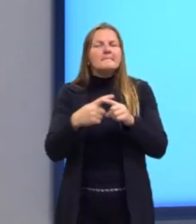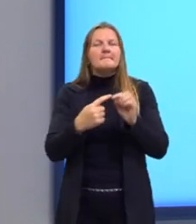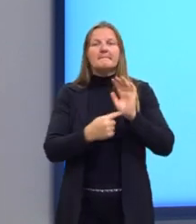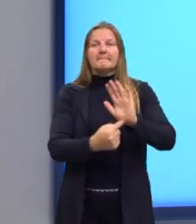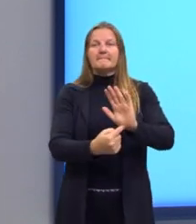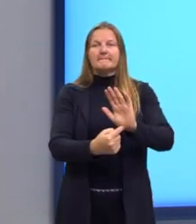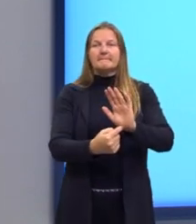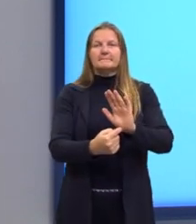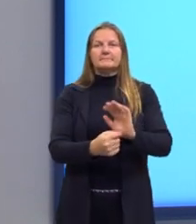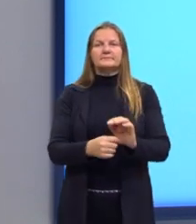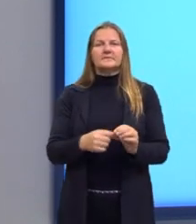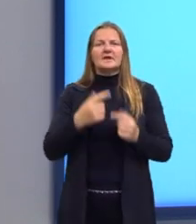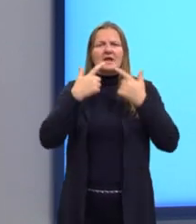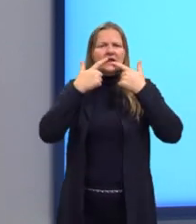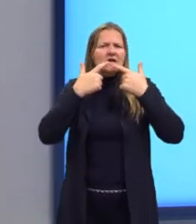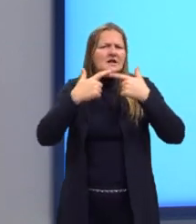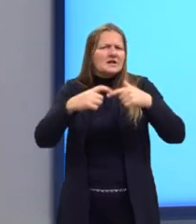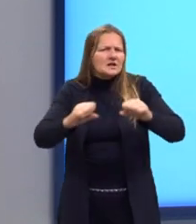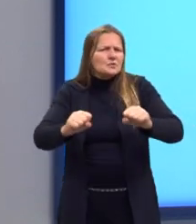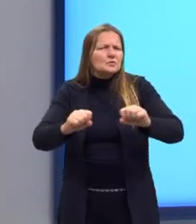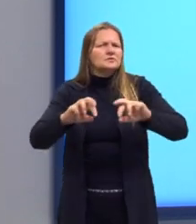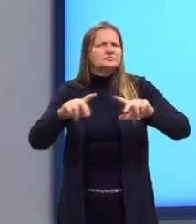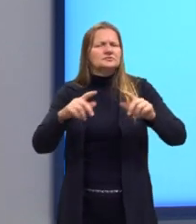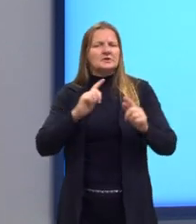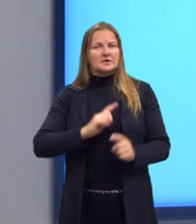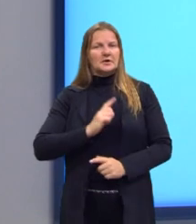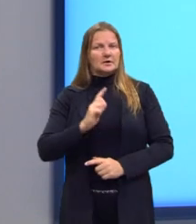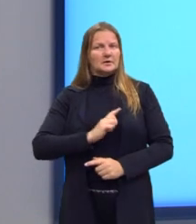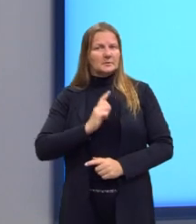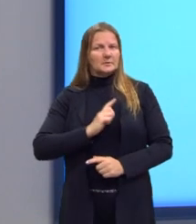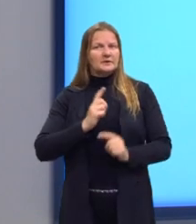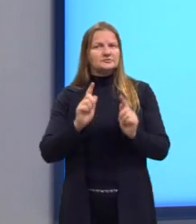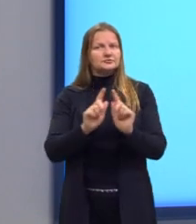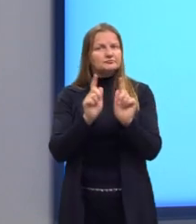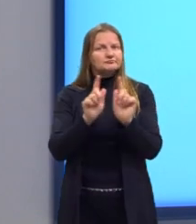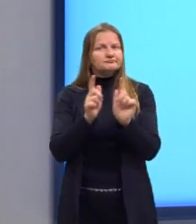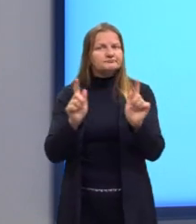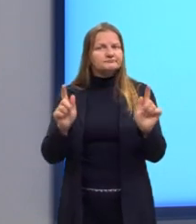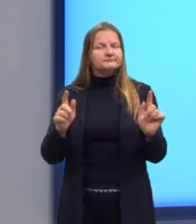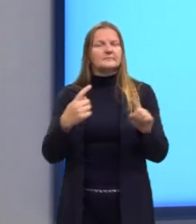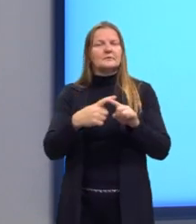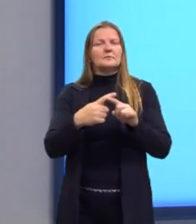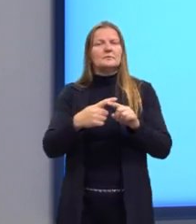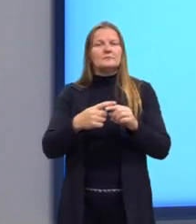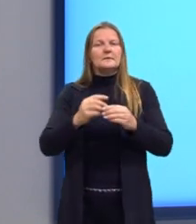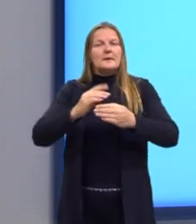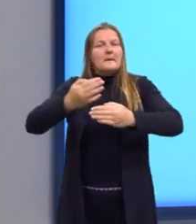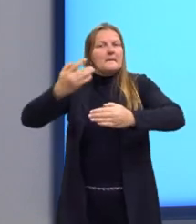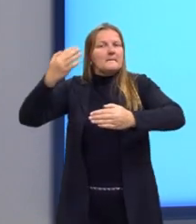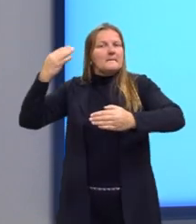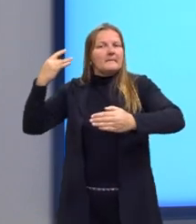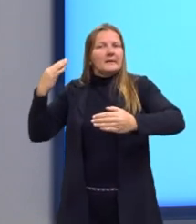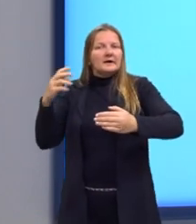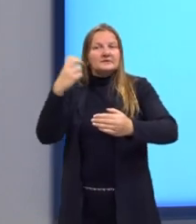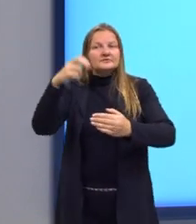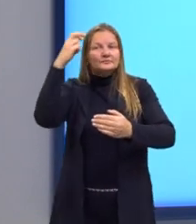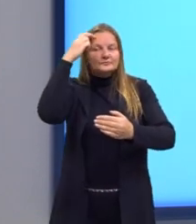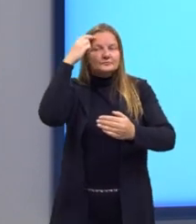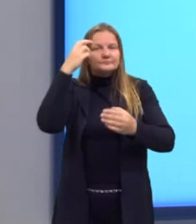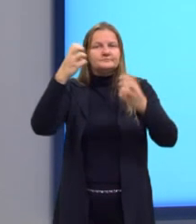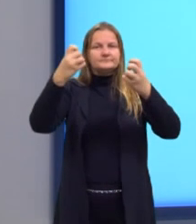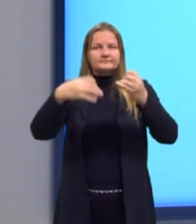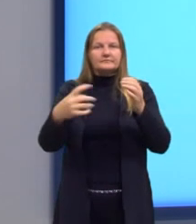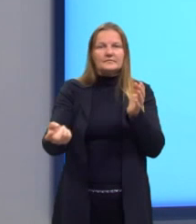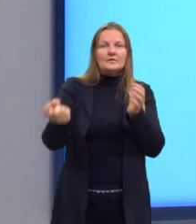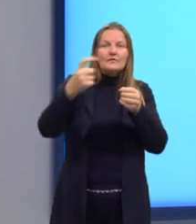até bem linguística, de gramática. Para falar sobre bagagem cultural. Eu vou voltar aqui no texto